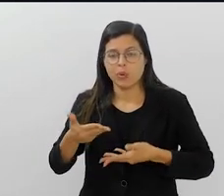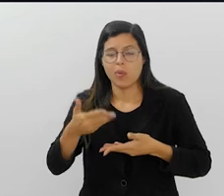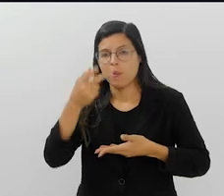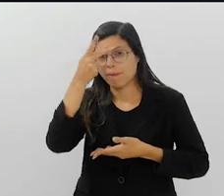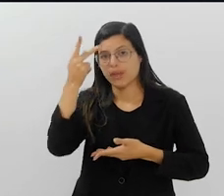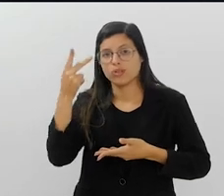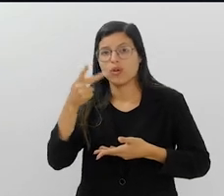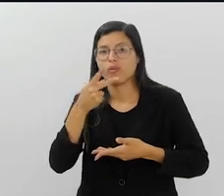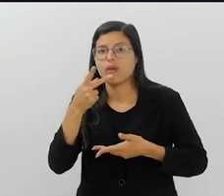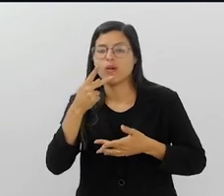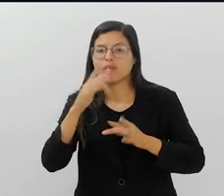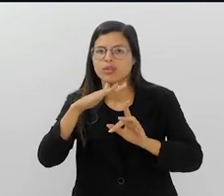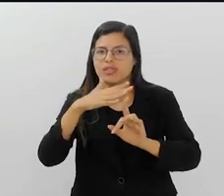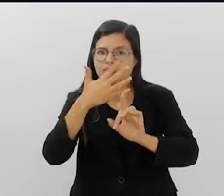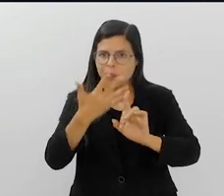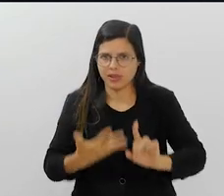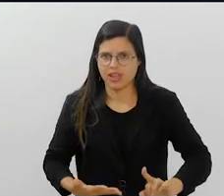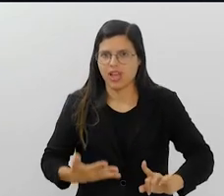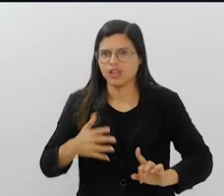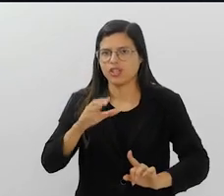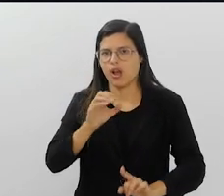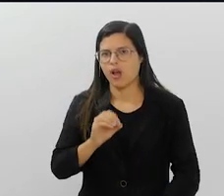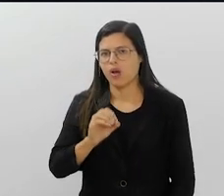assim, gente, vamos fazer uma homenagem ao Oswaldo Jardim?